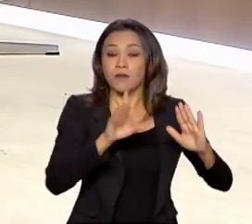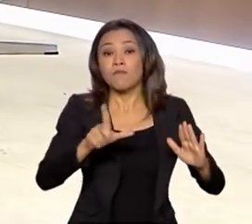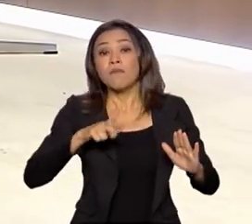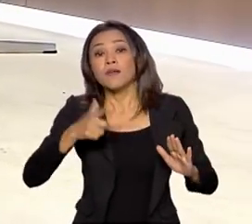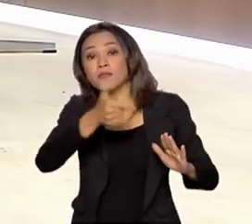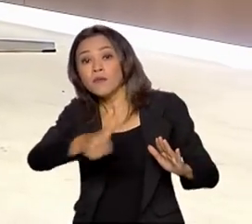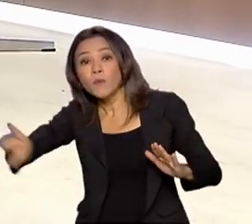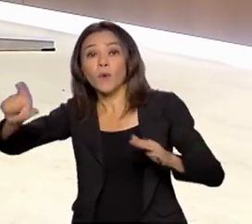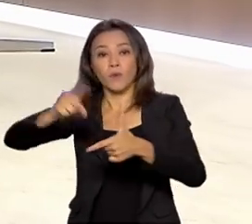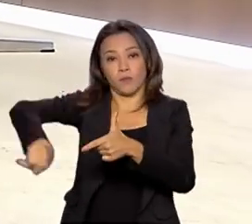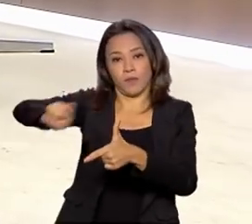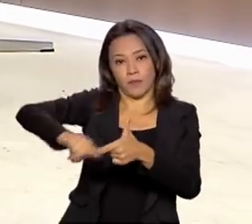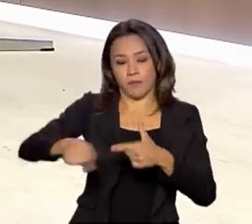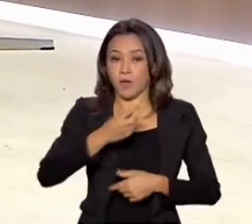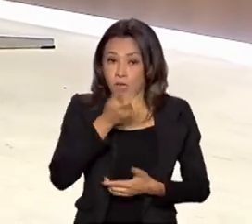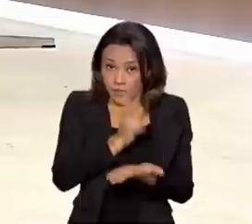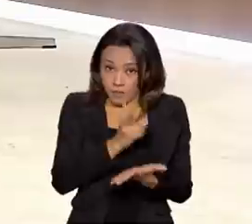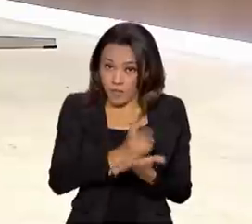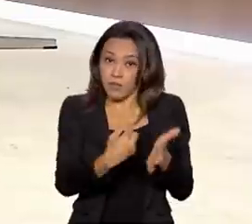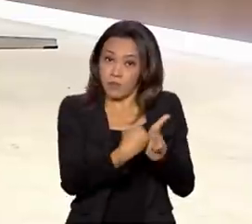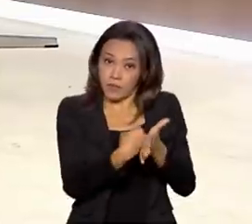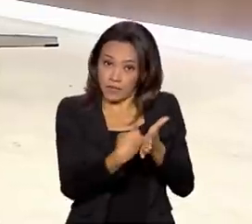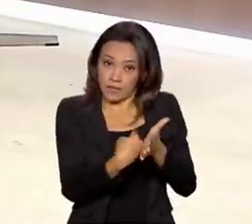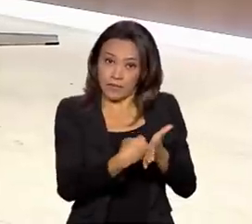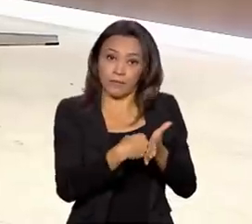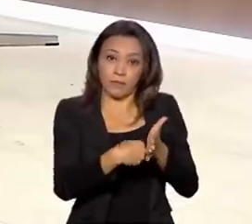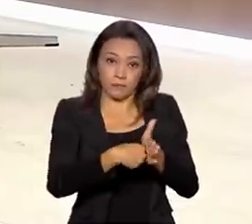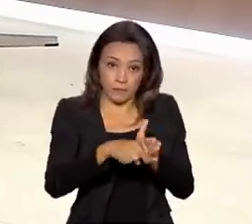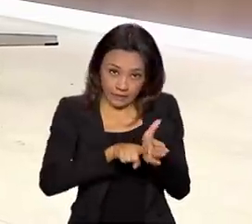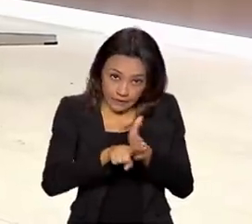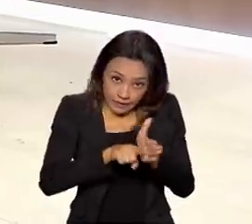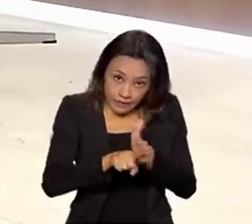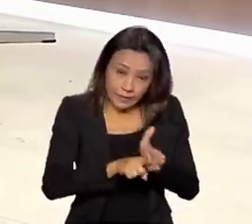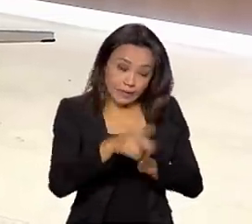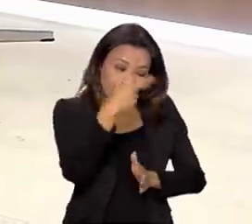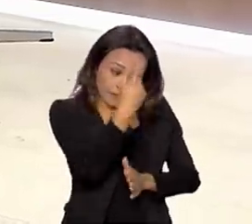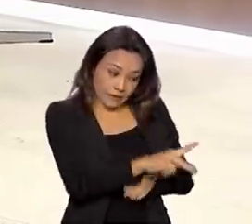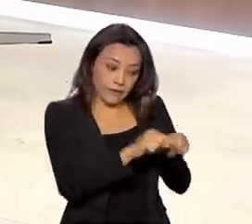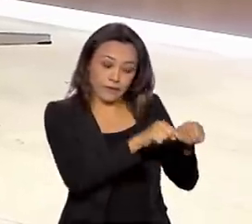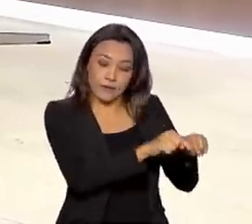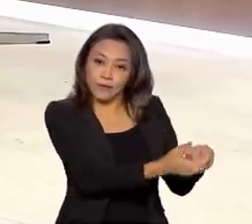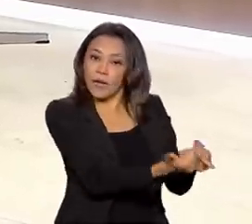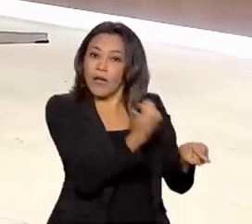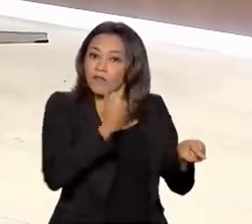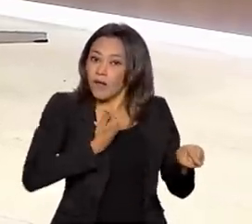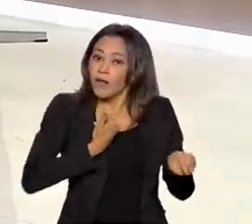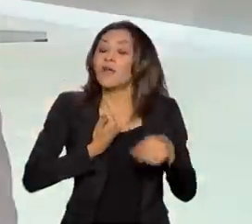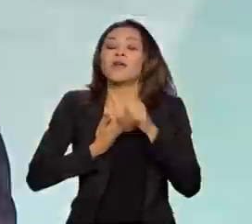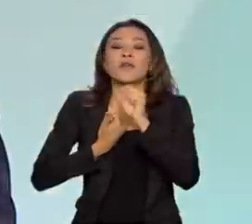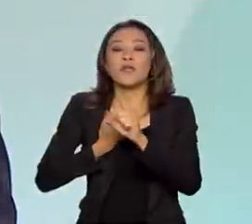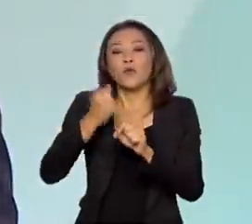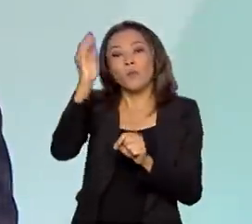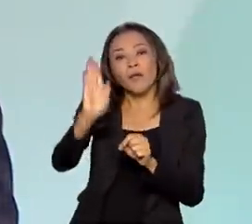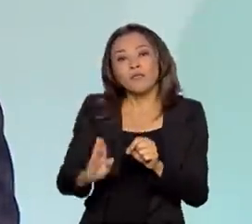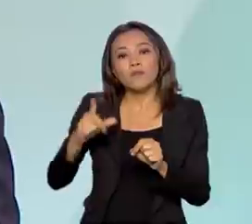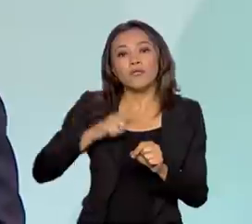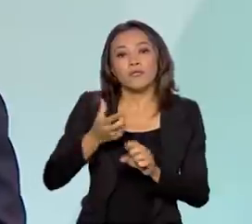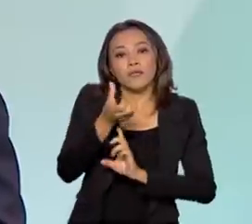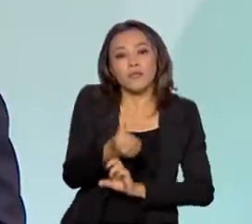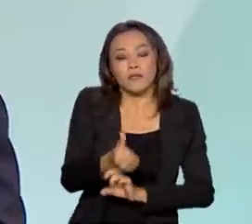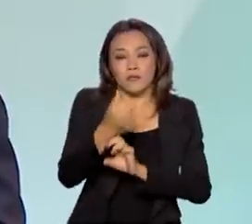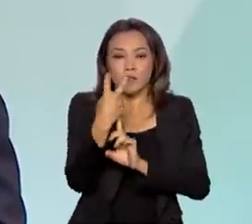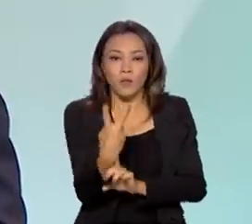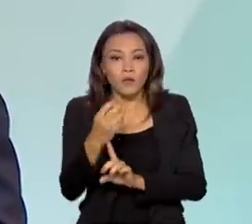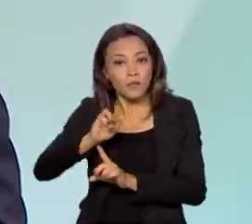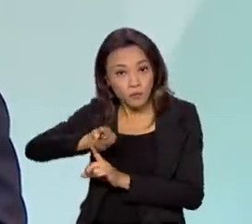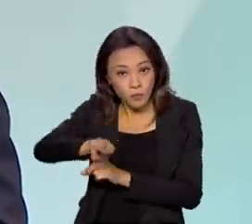No mesmo estudo da Fundação João Pinheiro, nós temos uma indicação que o Brasil possui ao redor de 62 milhões de